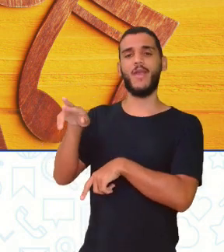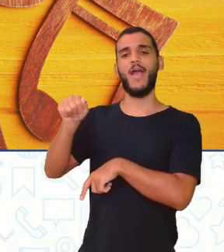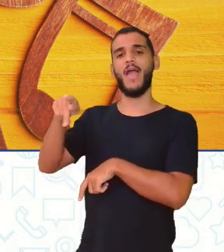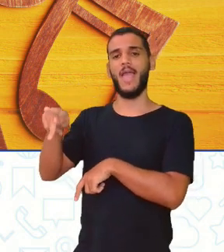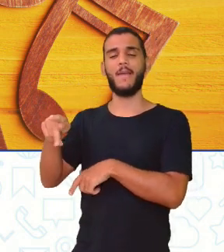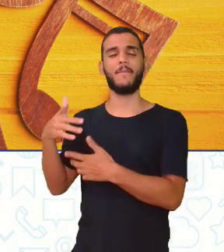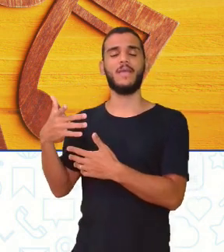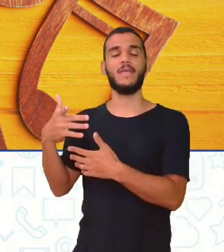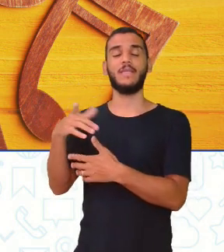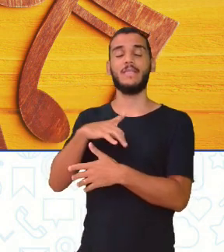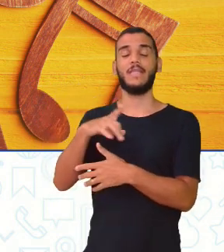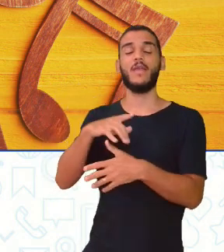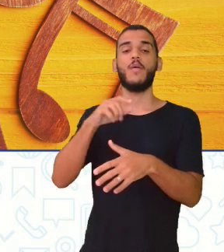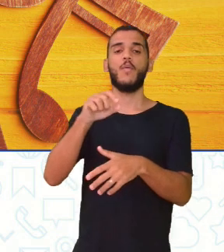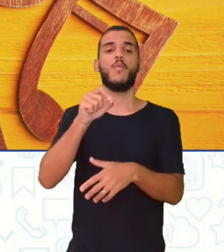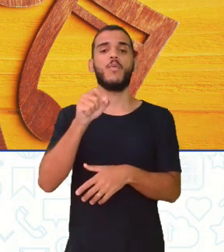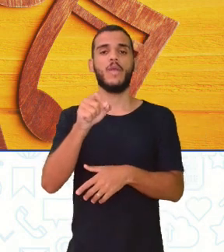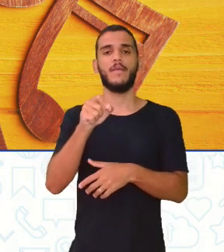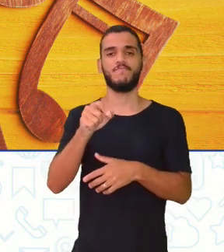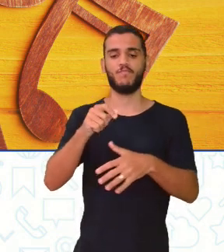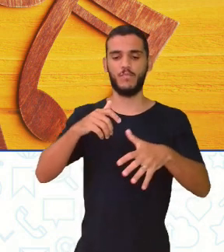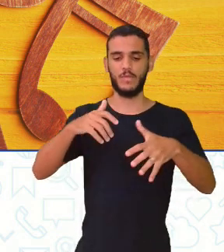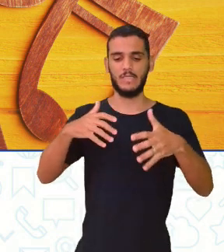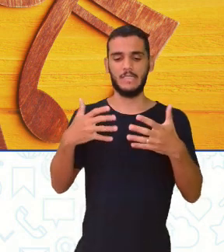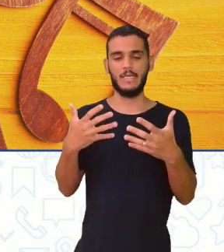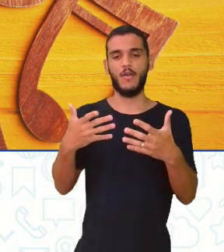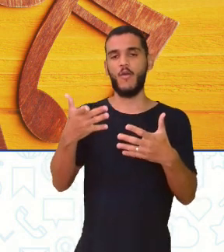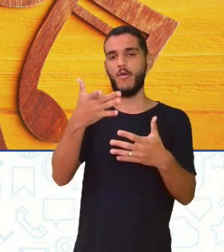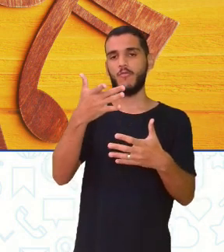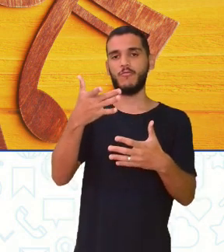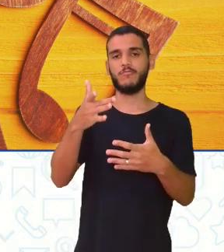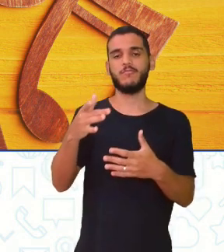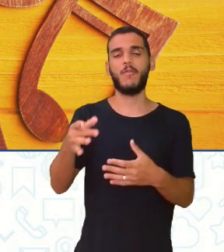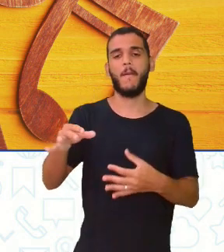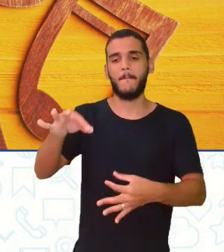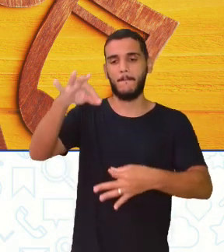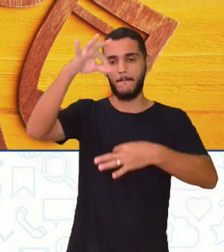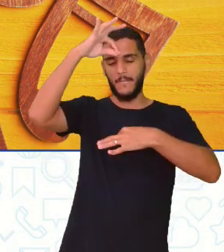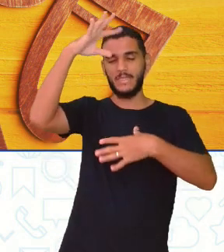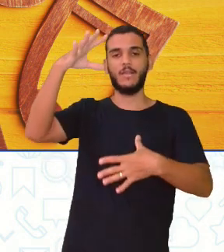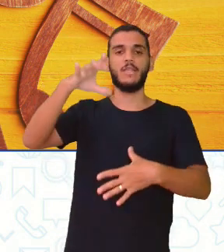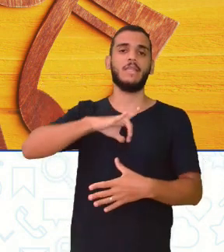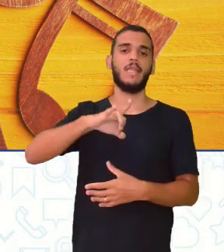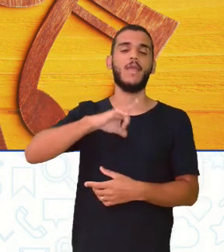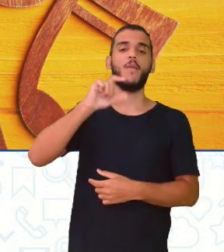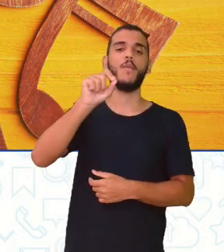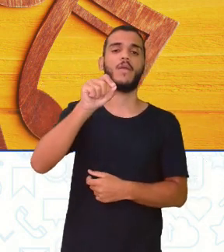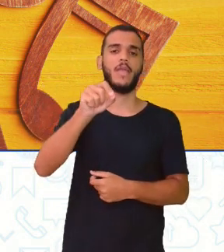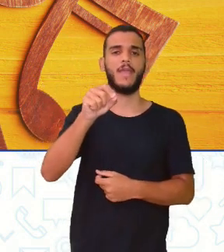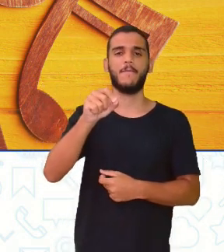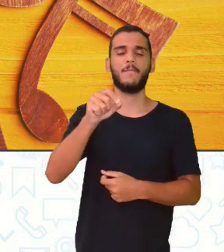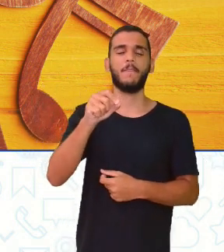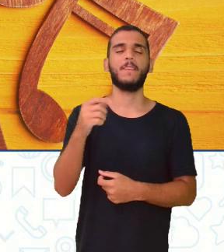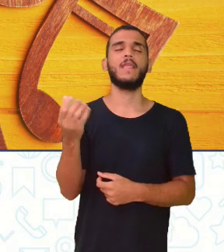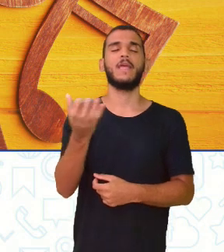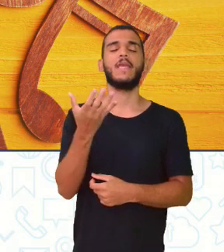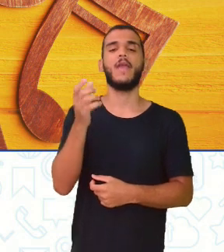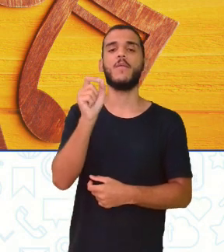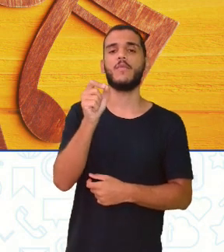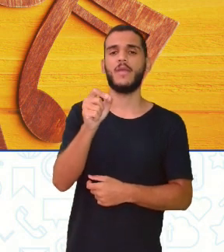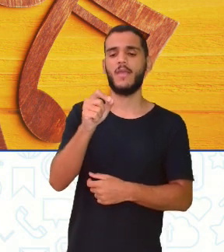de apropriação de alguns grupos sociais mais favorecidos dessa cultura